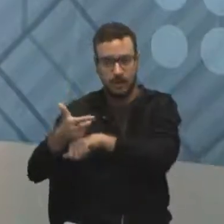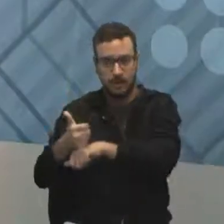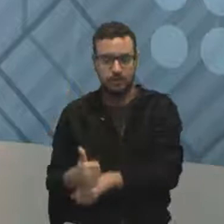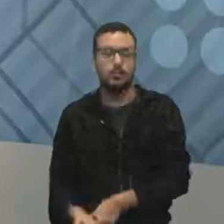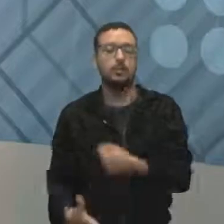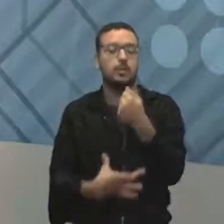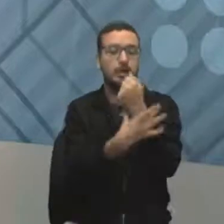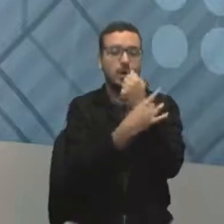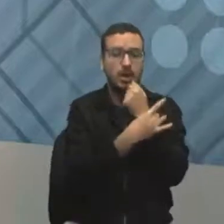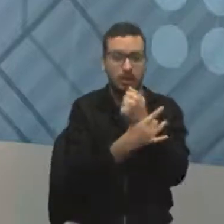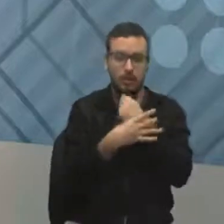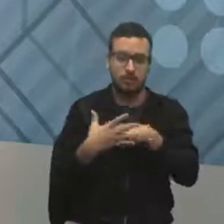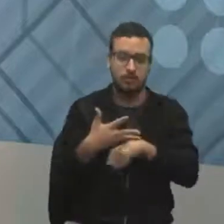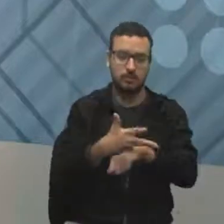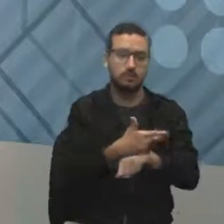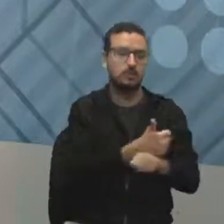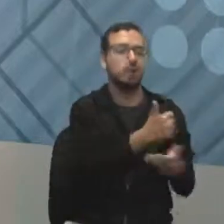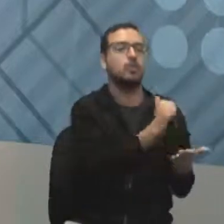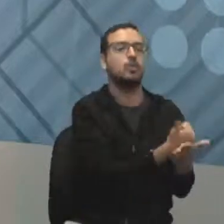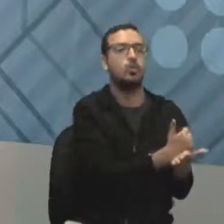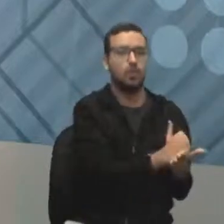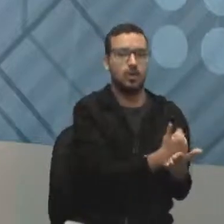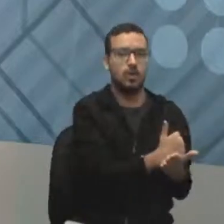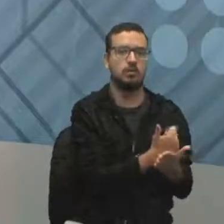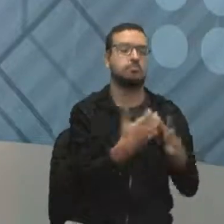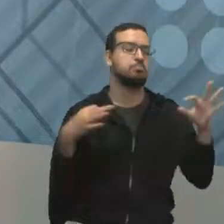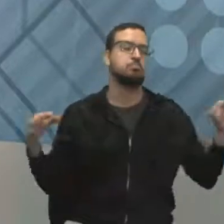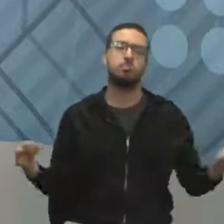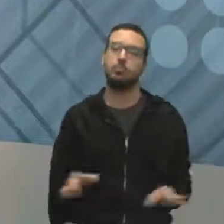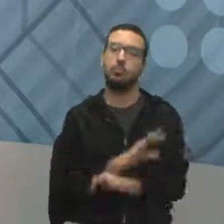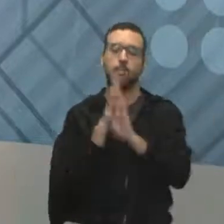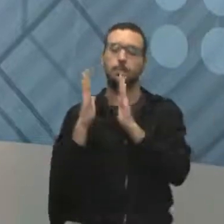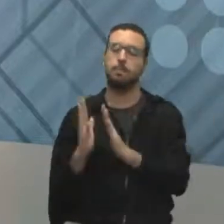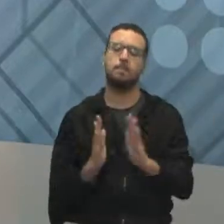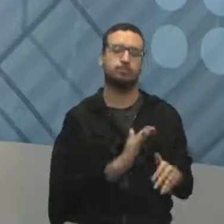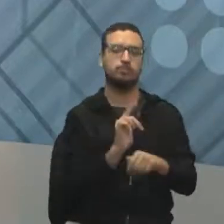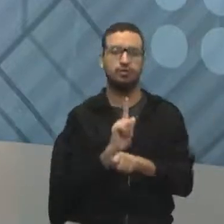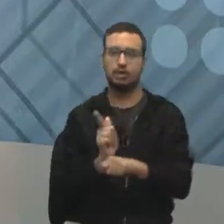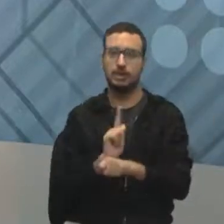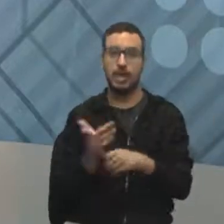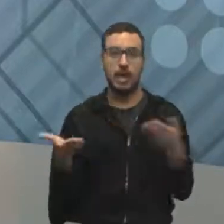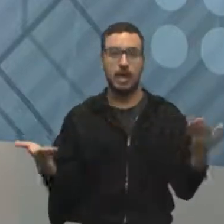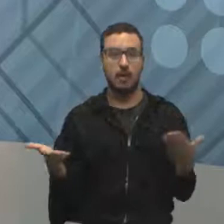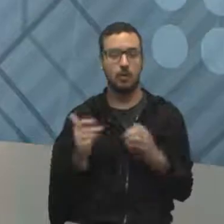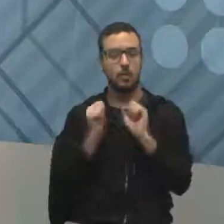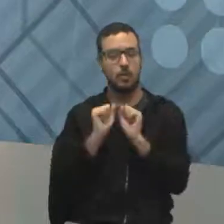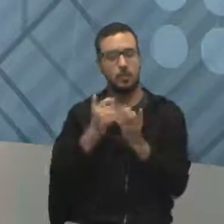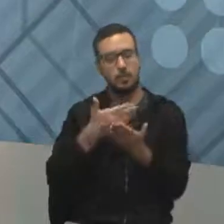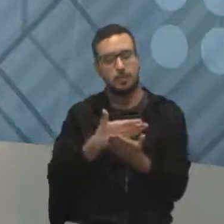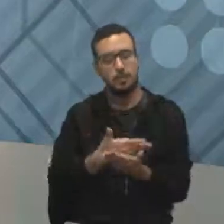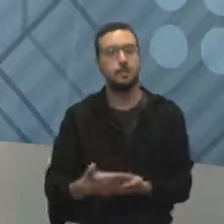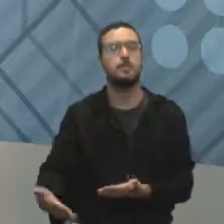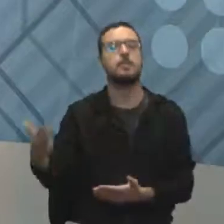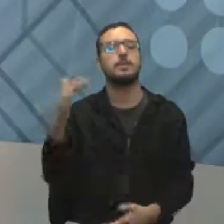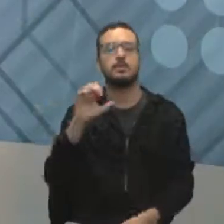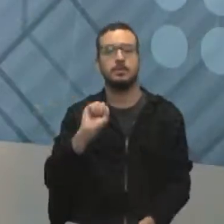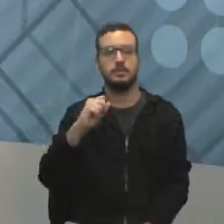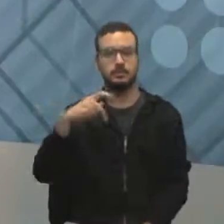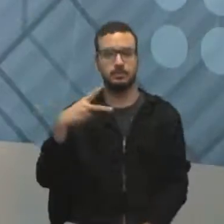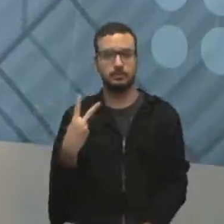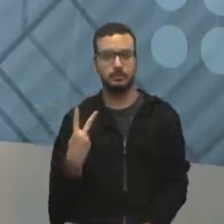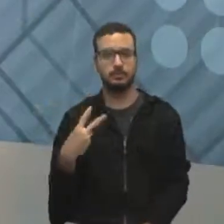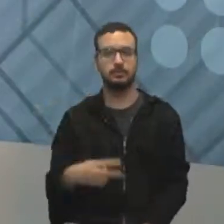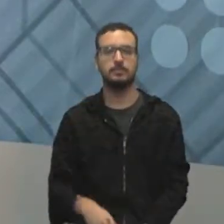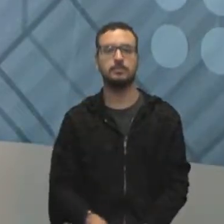garantir a qualidade e controlar. Está pronto o nosso processo de gerenciamento. A gente agora pode partir para frente e ir lá para a